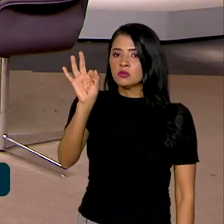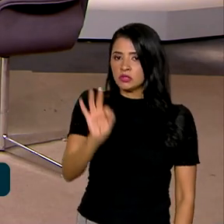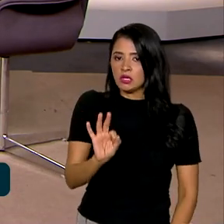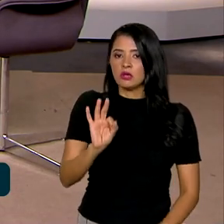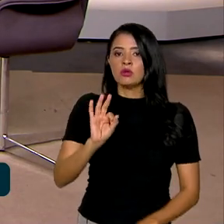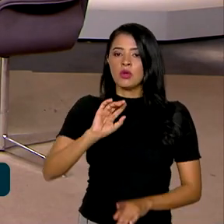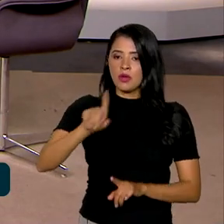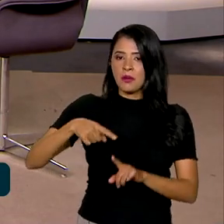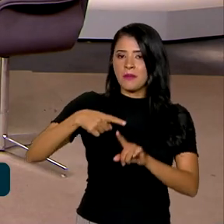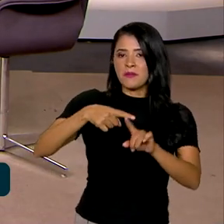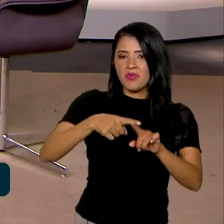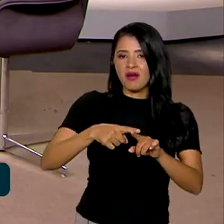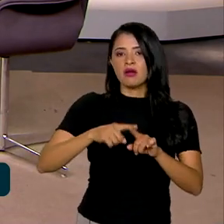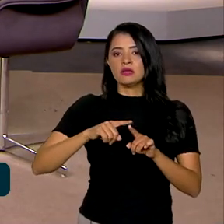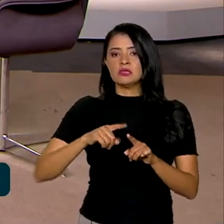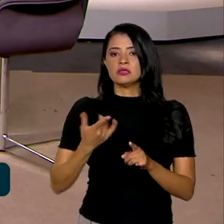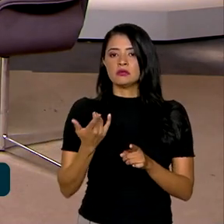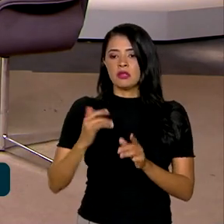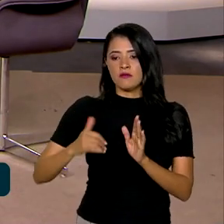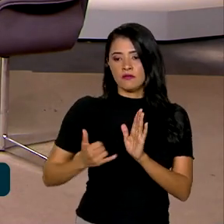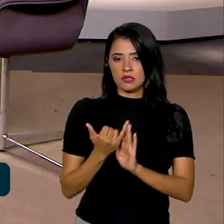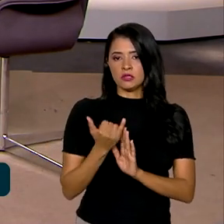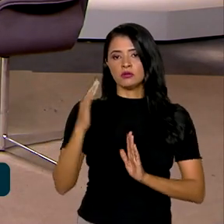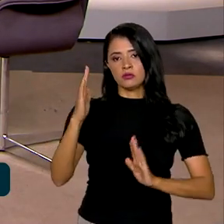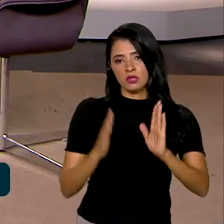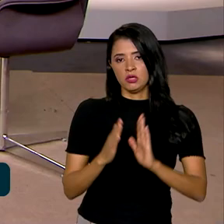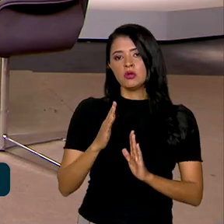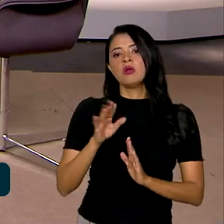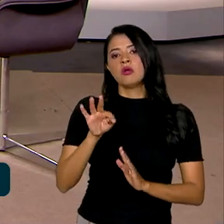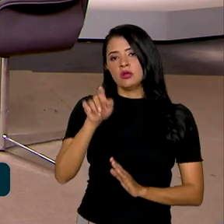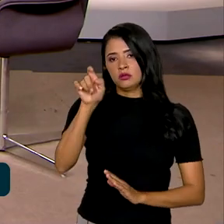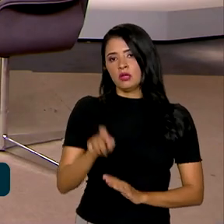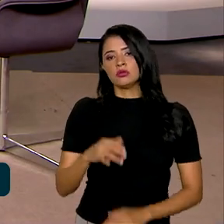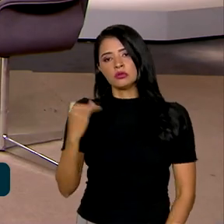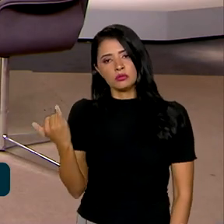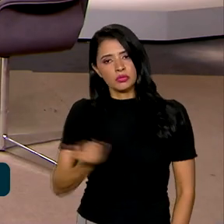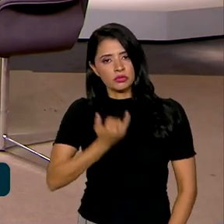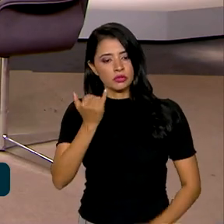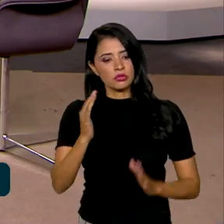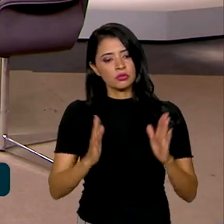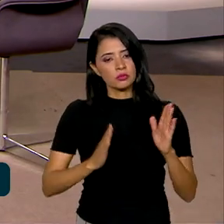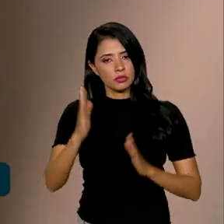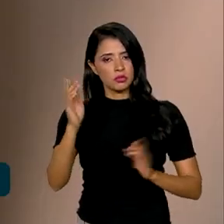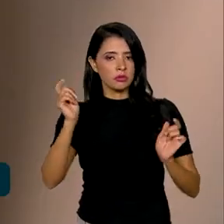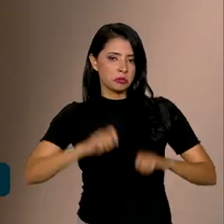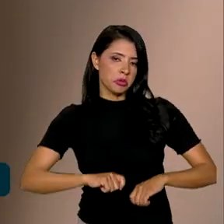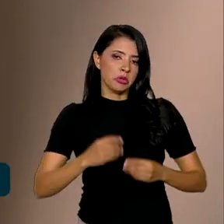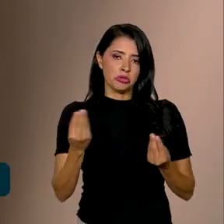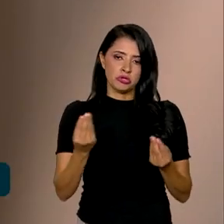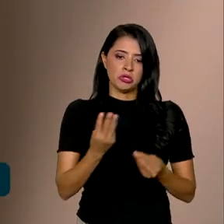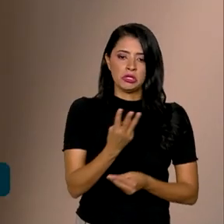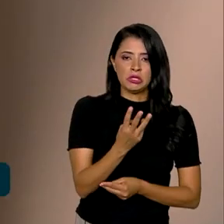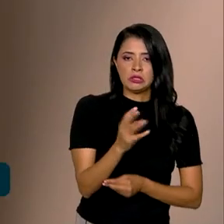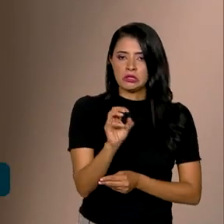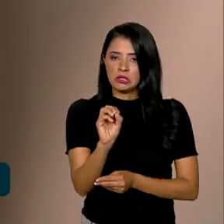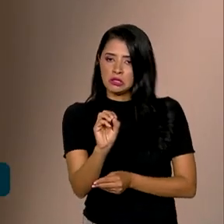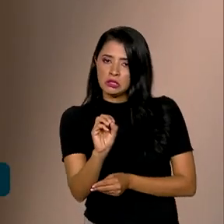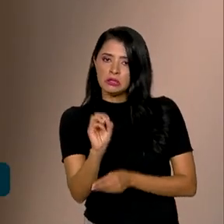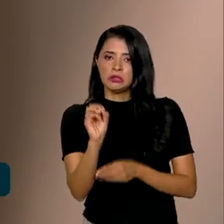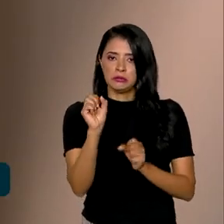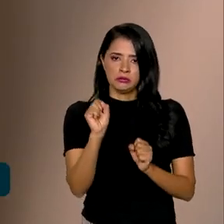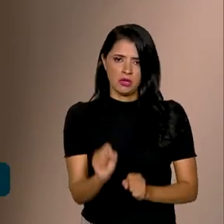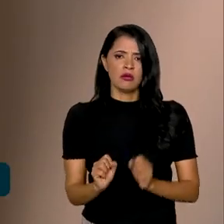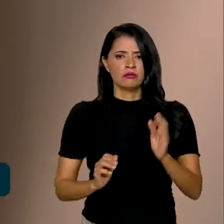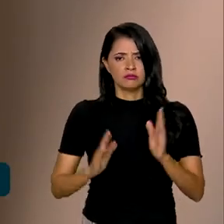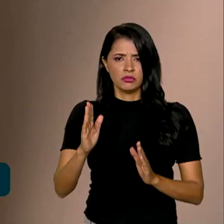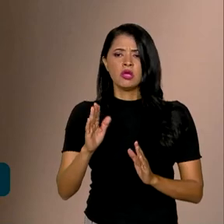a inflação que ocorreu no período. Então, é uma taxa muito vantajosa para um período que pode ser um período de 30, né? Então, é